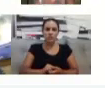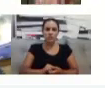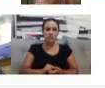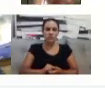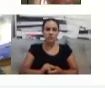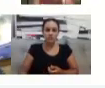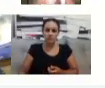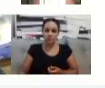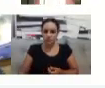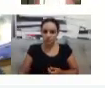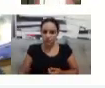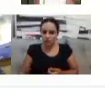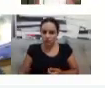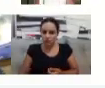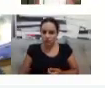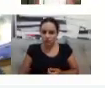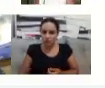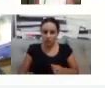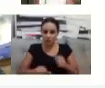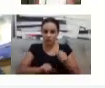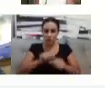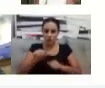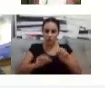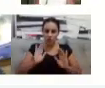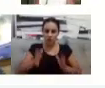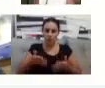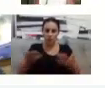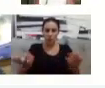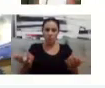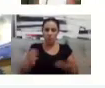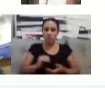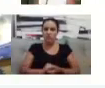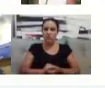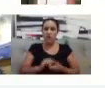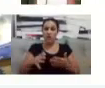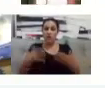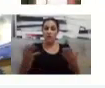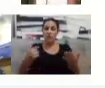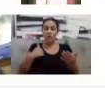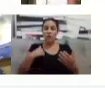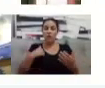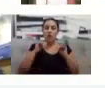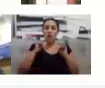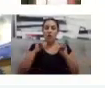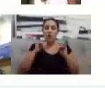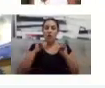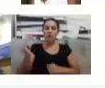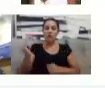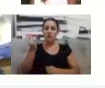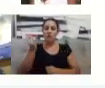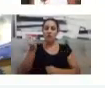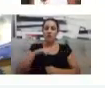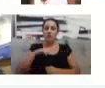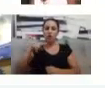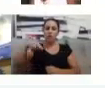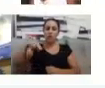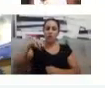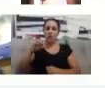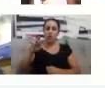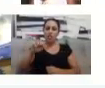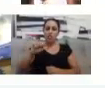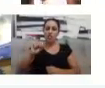oizinho e as boas-vindas, tá? Enquanto isso, eu só vou dar um recadinho aqui. Aqui em Notas Compartilhadas,